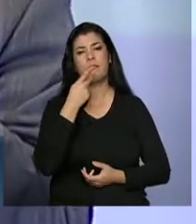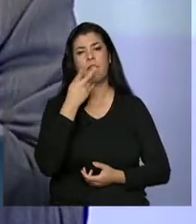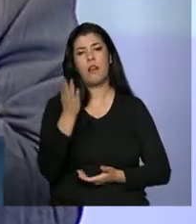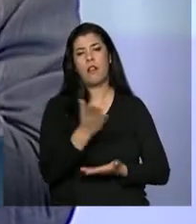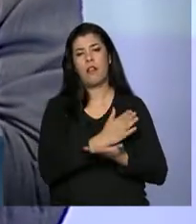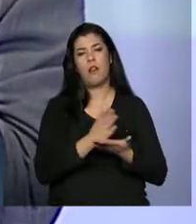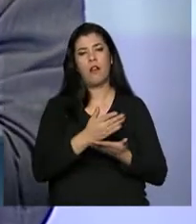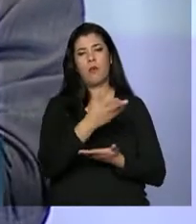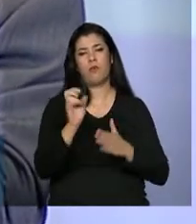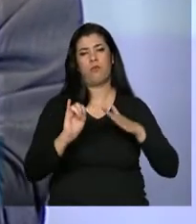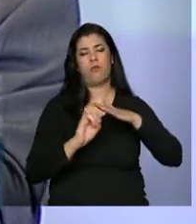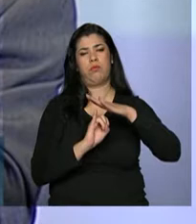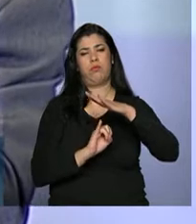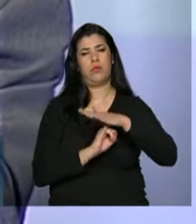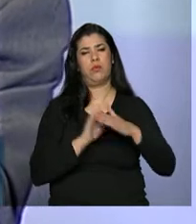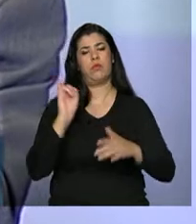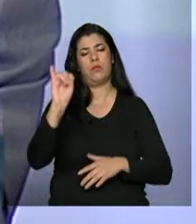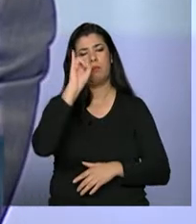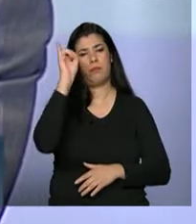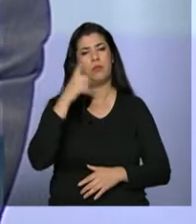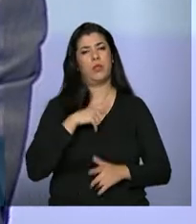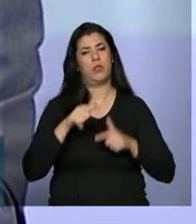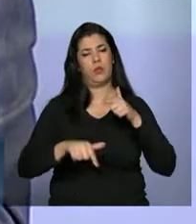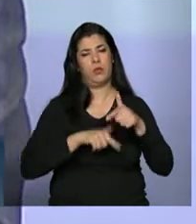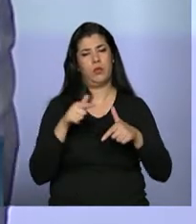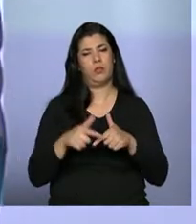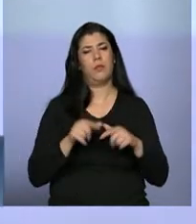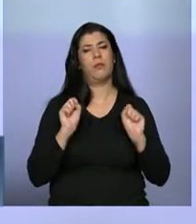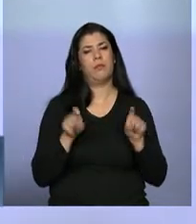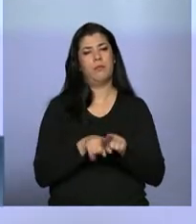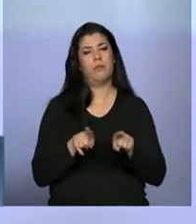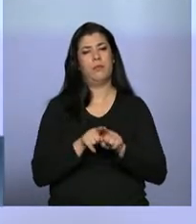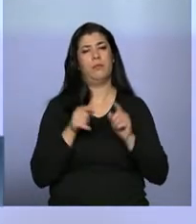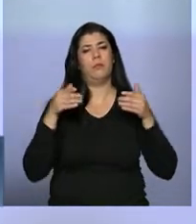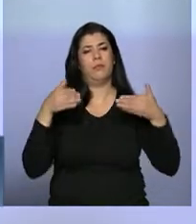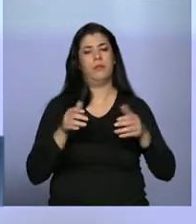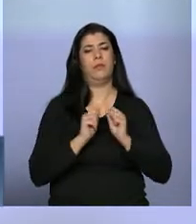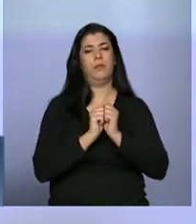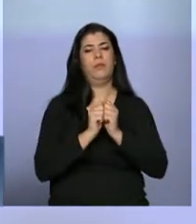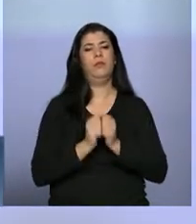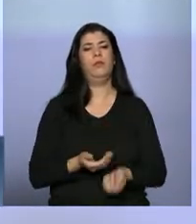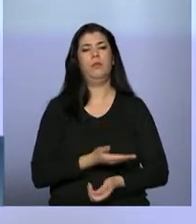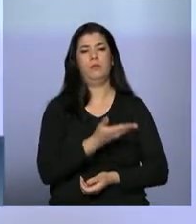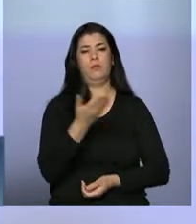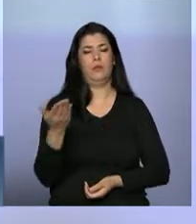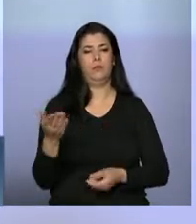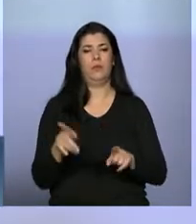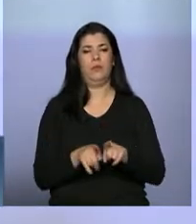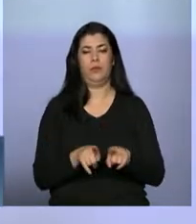instituição relevante, importante, e que participa junto com todos nós